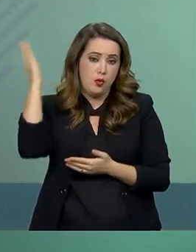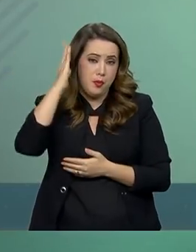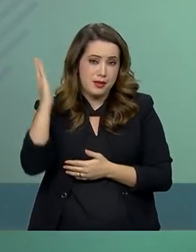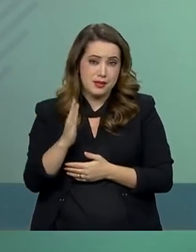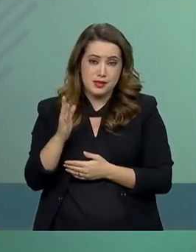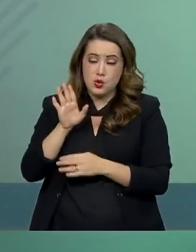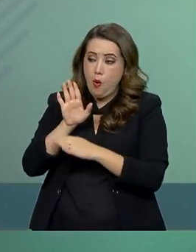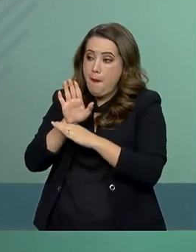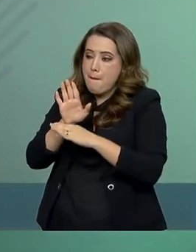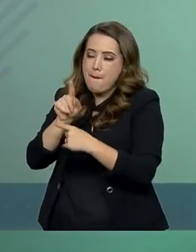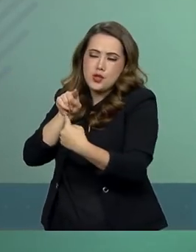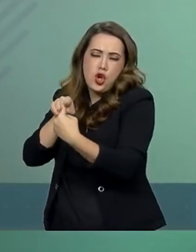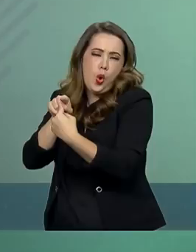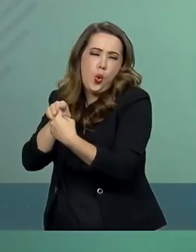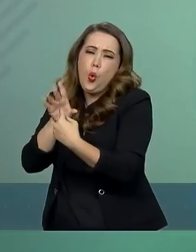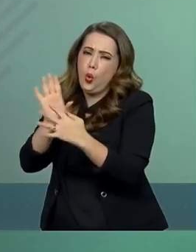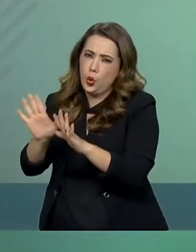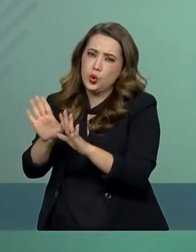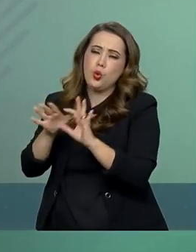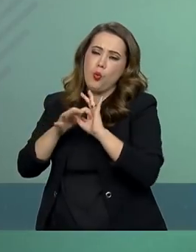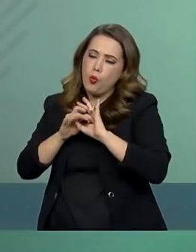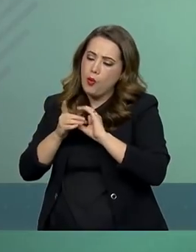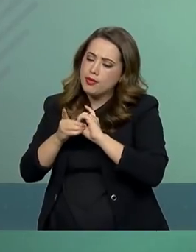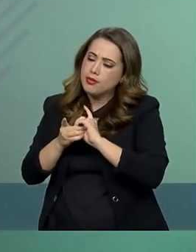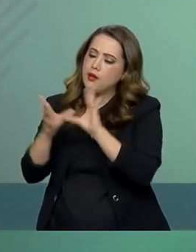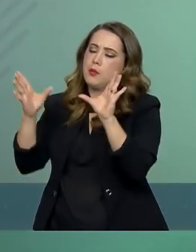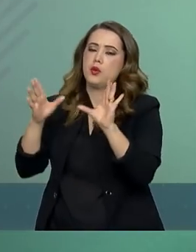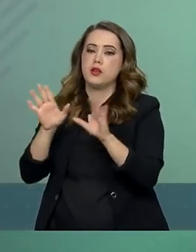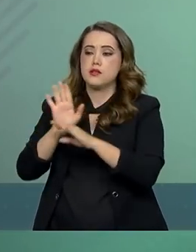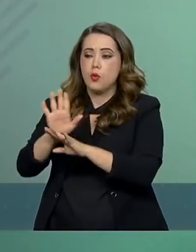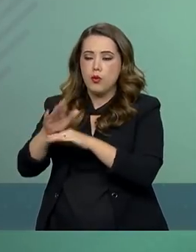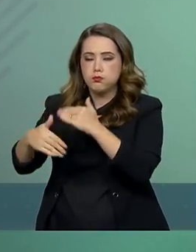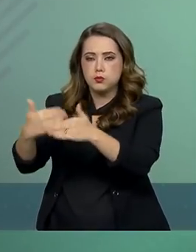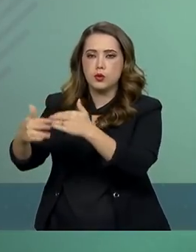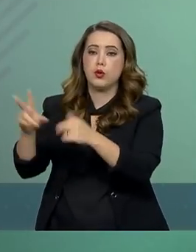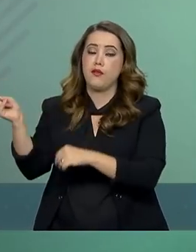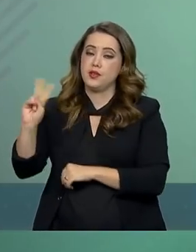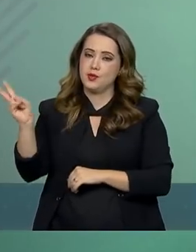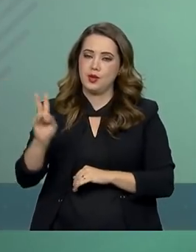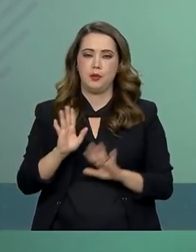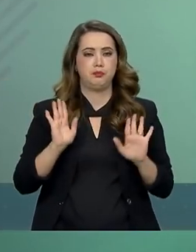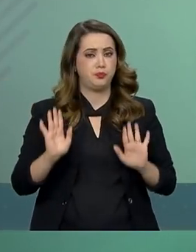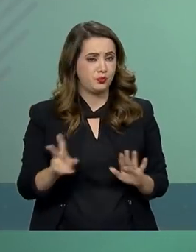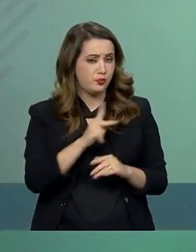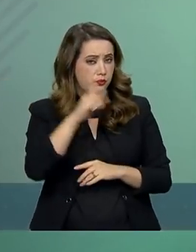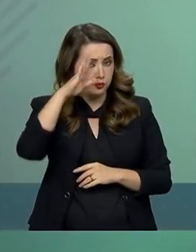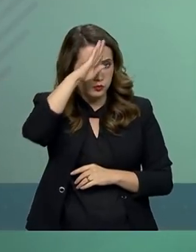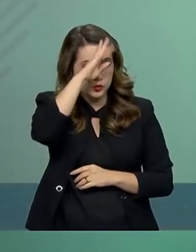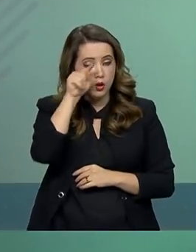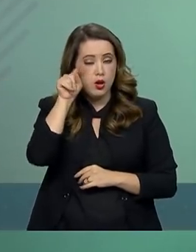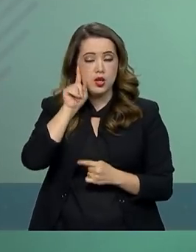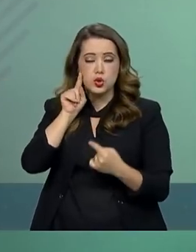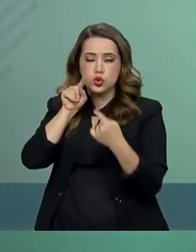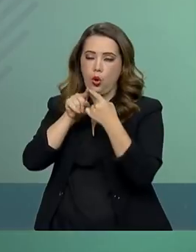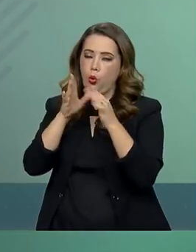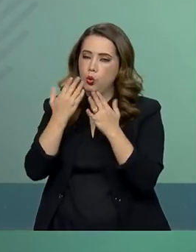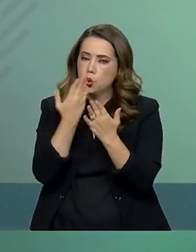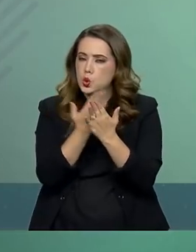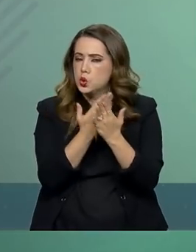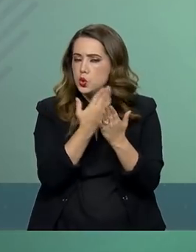na Venezuela, segue claro e inequívoco. O presidente baseou-se em parecer